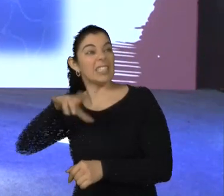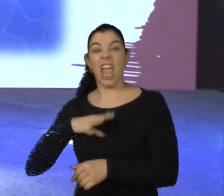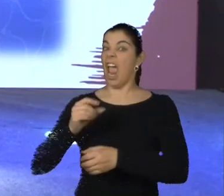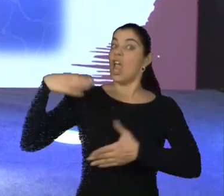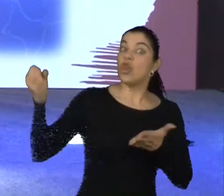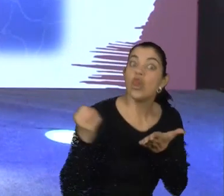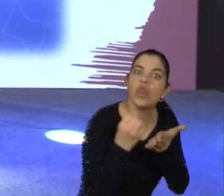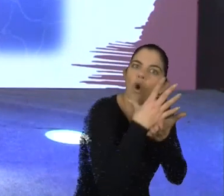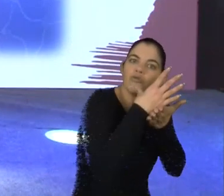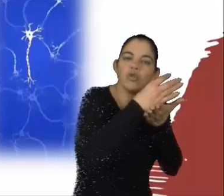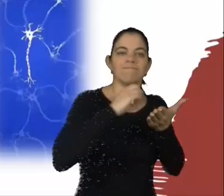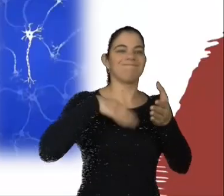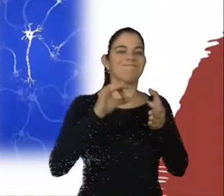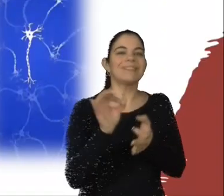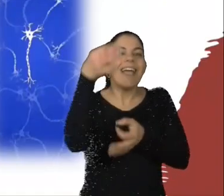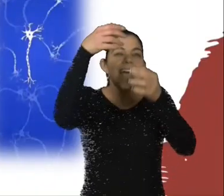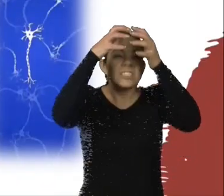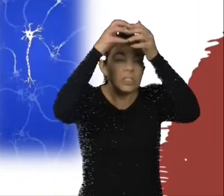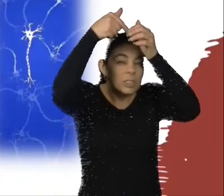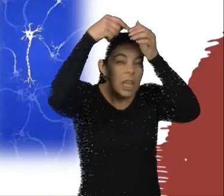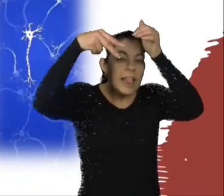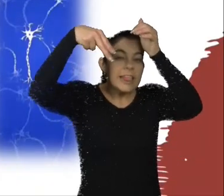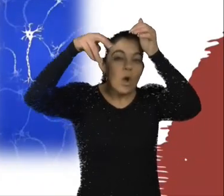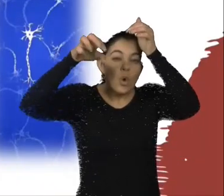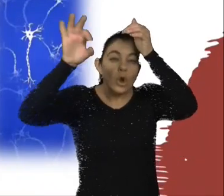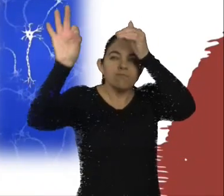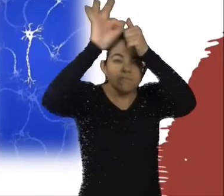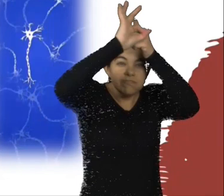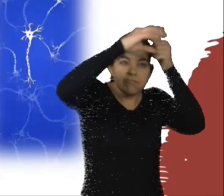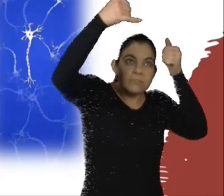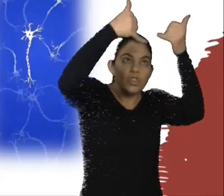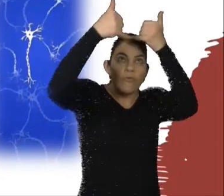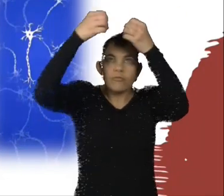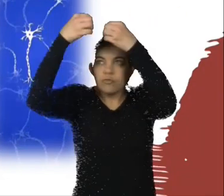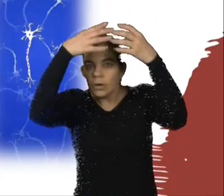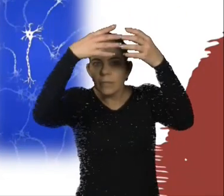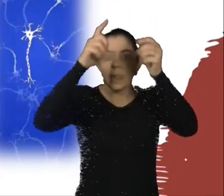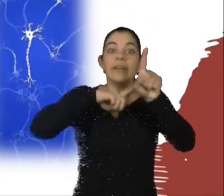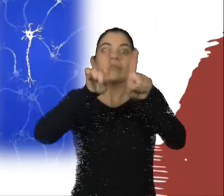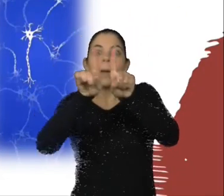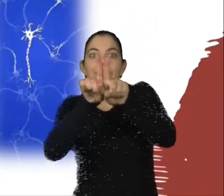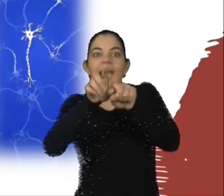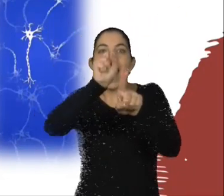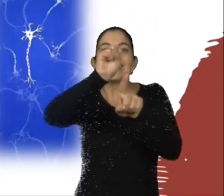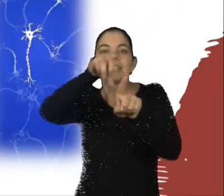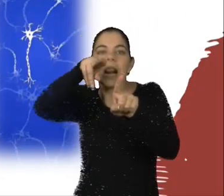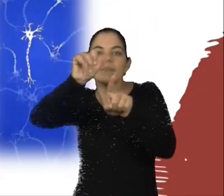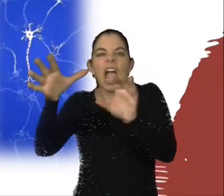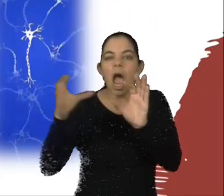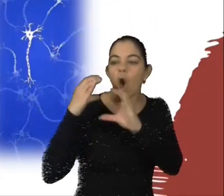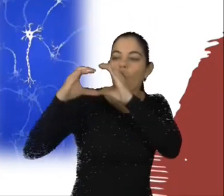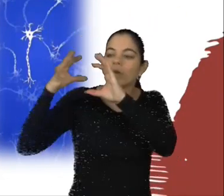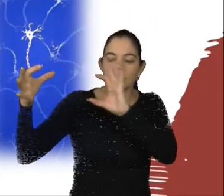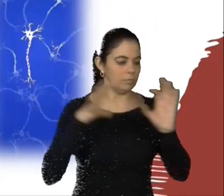neurônios dentro do cérebro. A gente antes não acreditava nisso, e hoje a gente sabe que isso é verdade. A possibilidade da própria sinapse, que é a comunicação entre dois